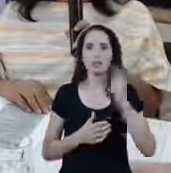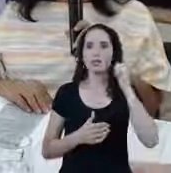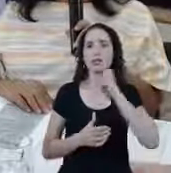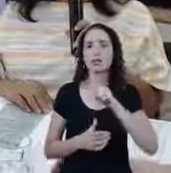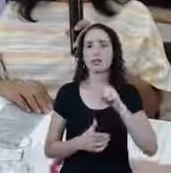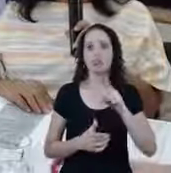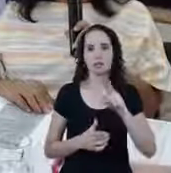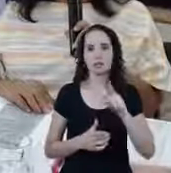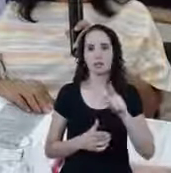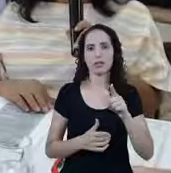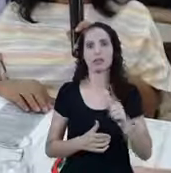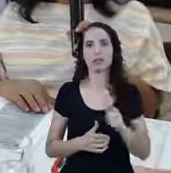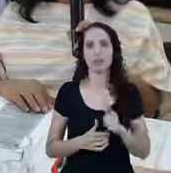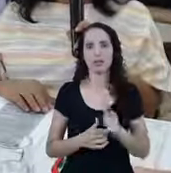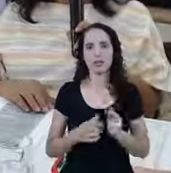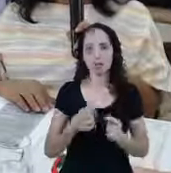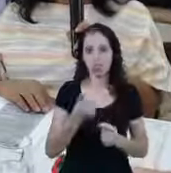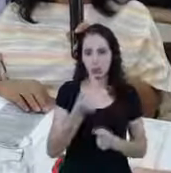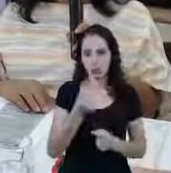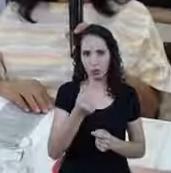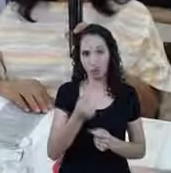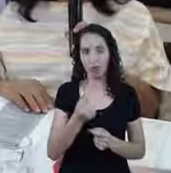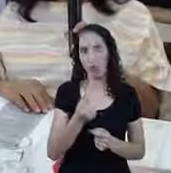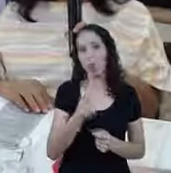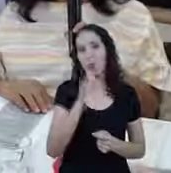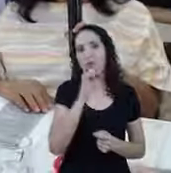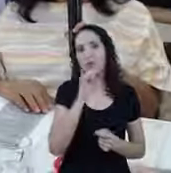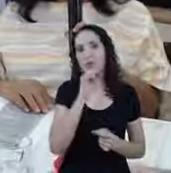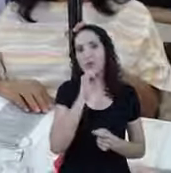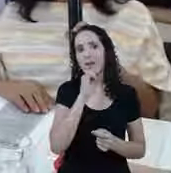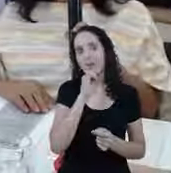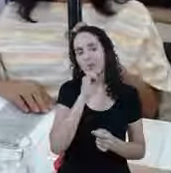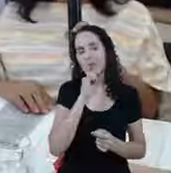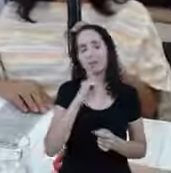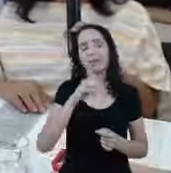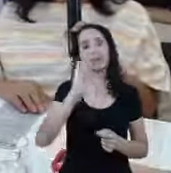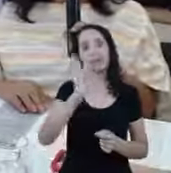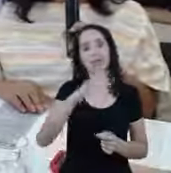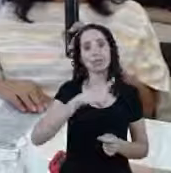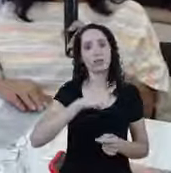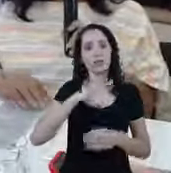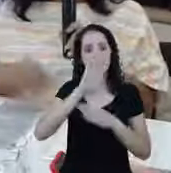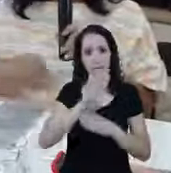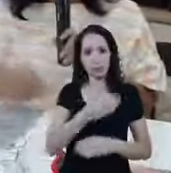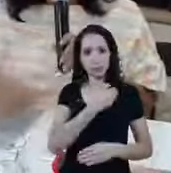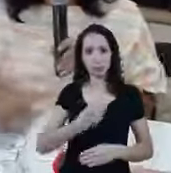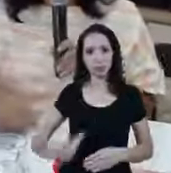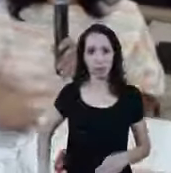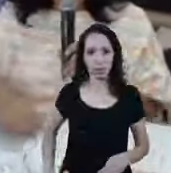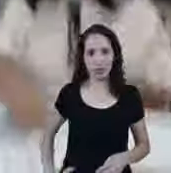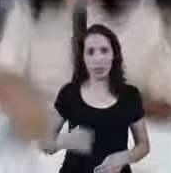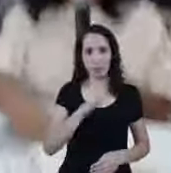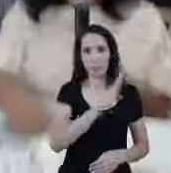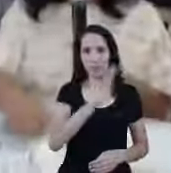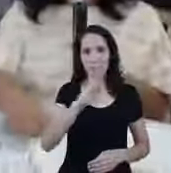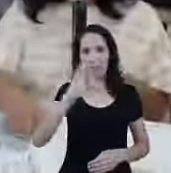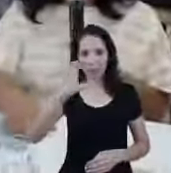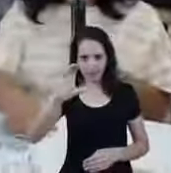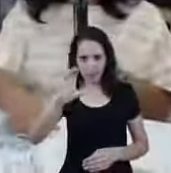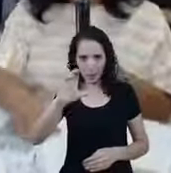aqueles que tinham auxílios do governo pelo BPC, que é o benefício continuado